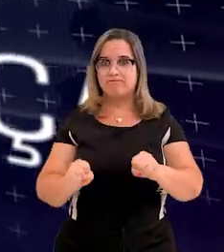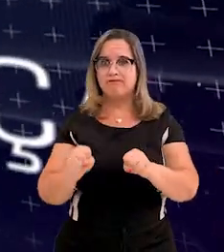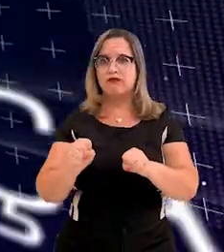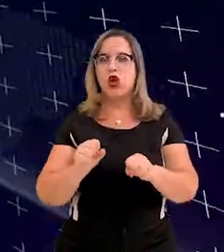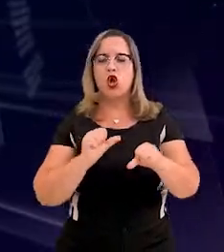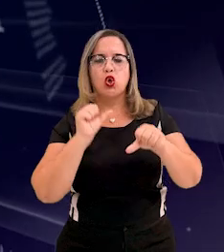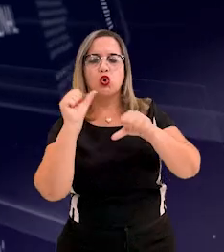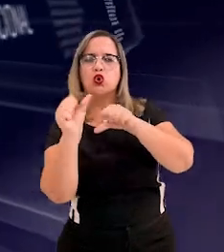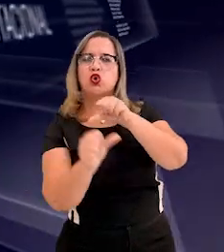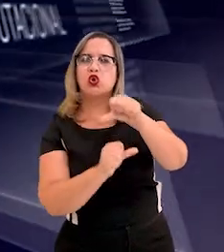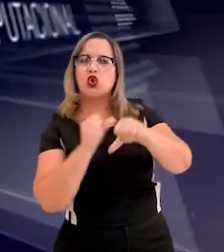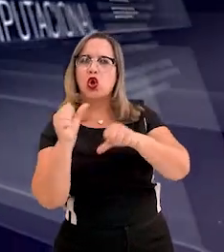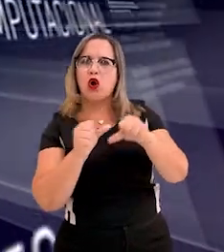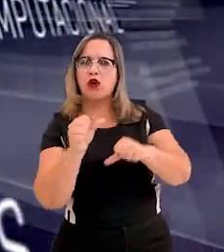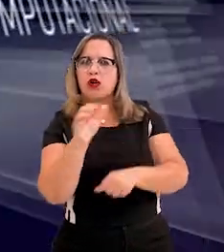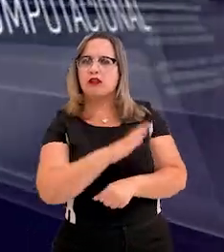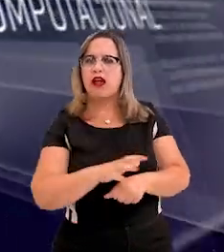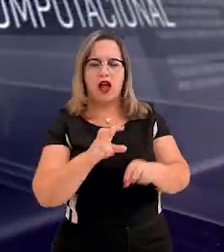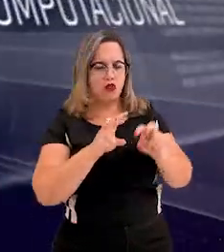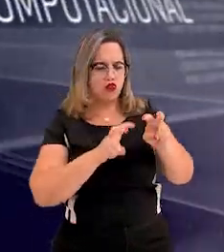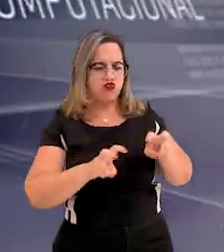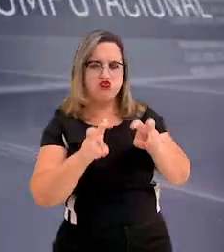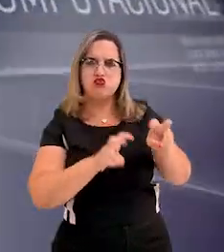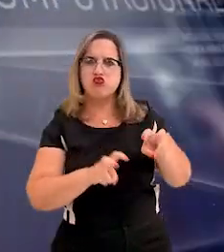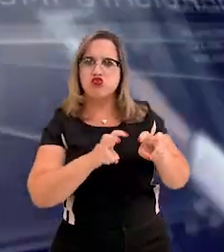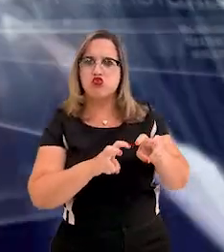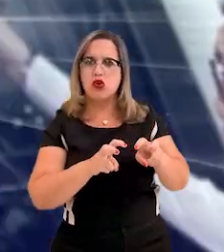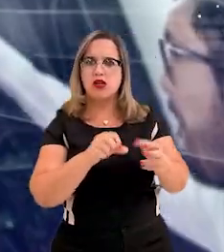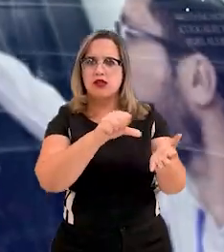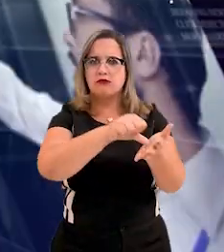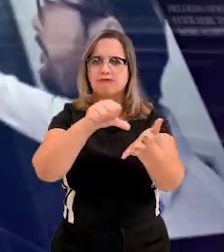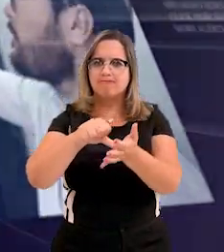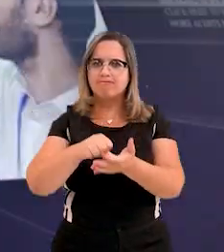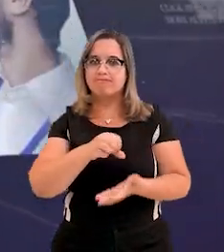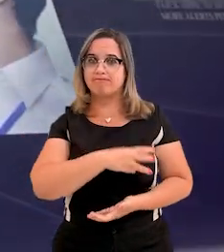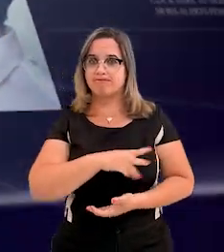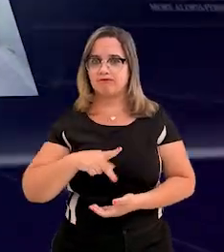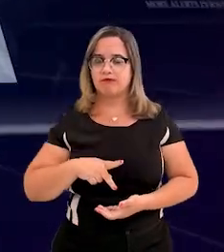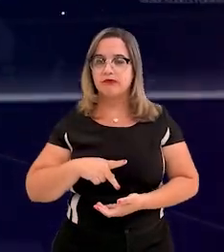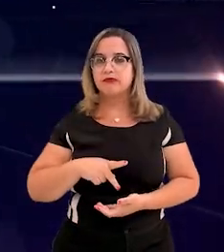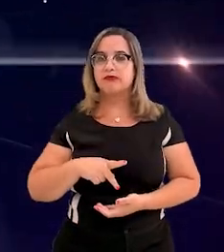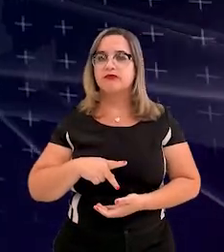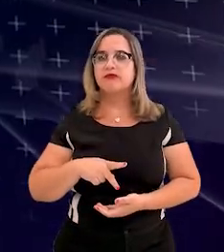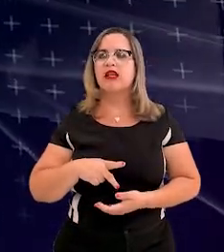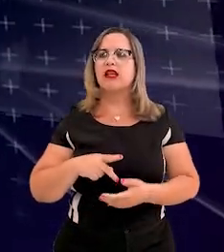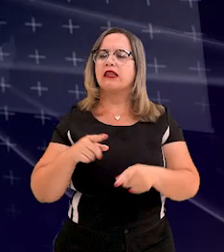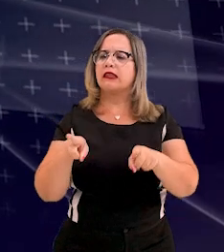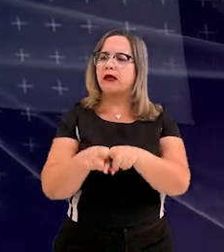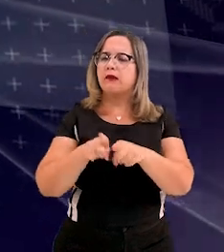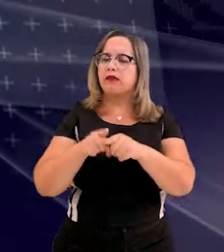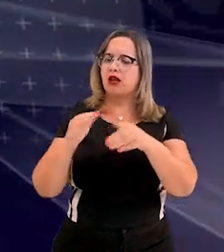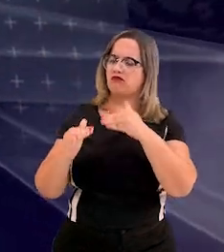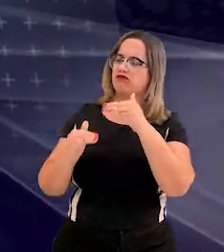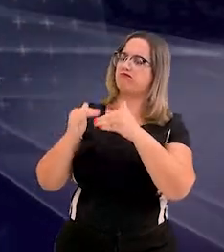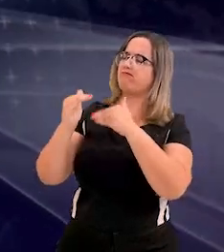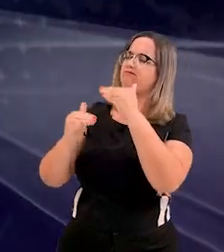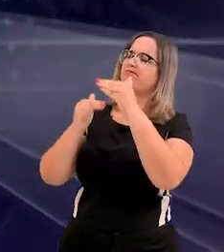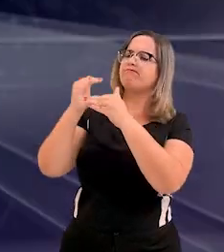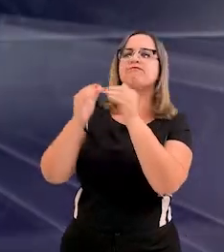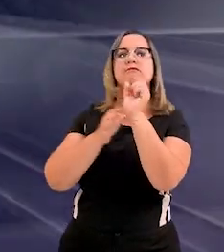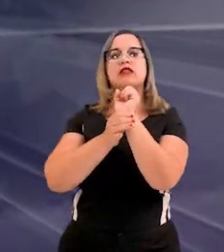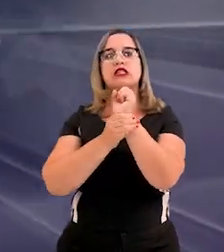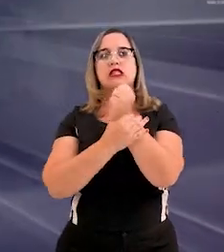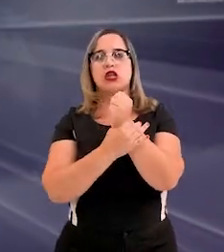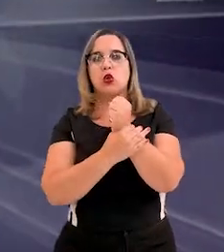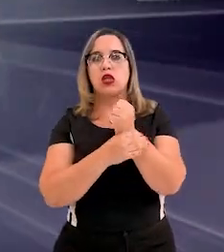troca do Parque Computacional nas unidades ministeriais, além de evolução na